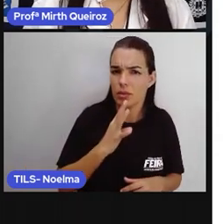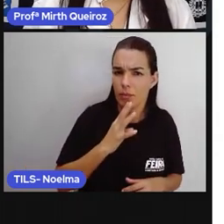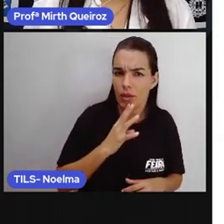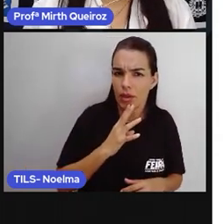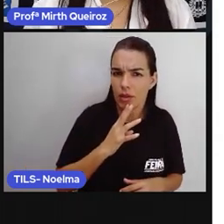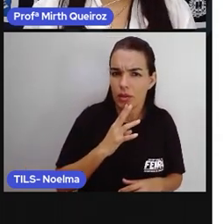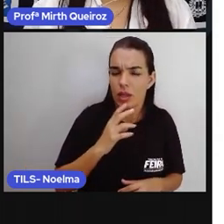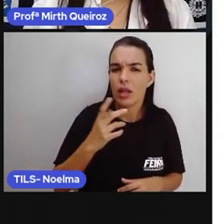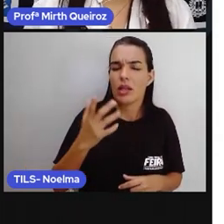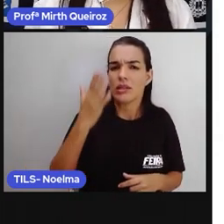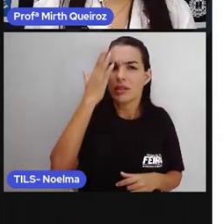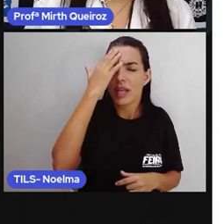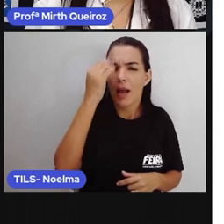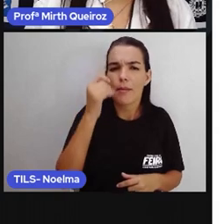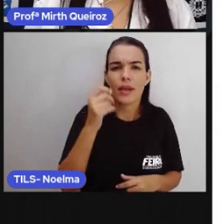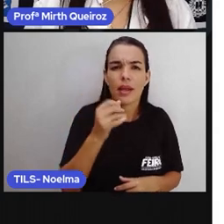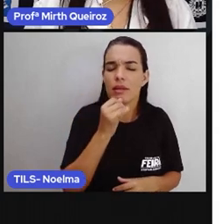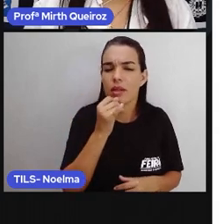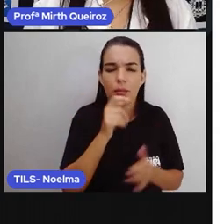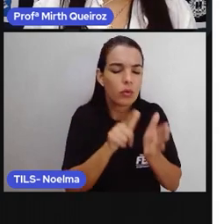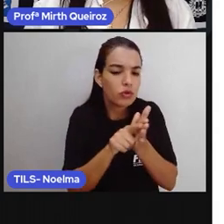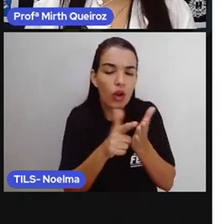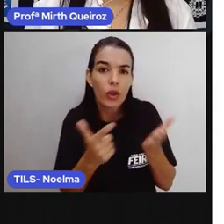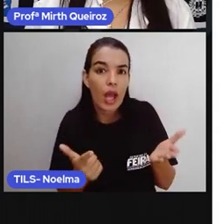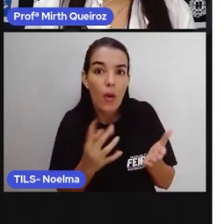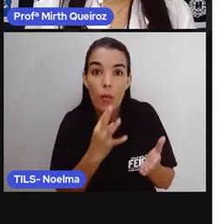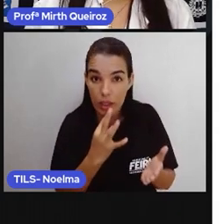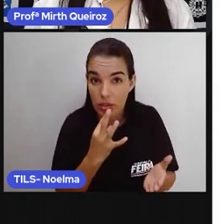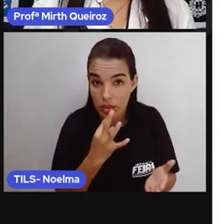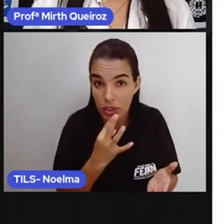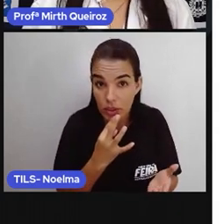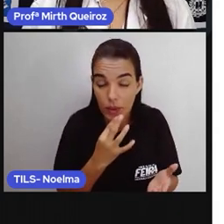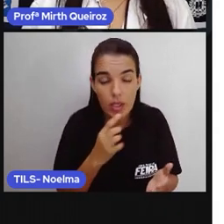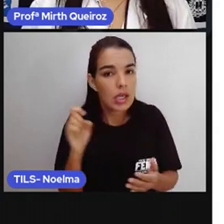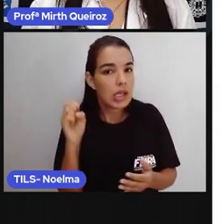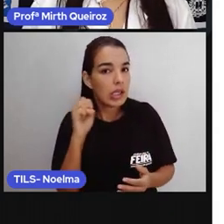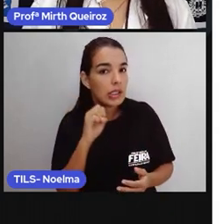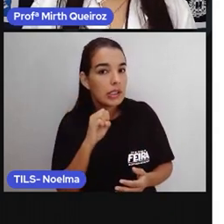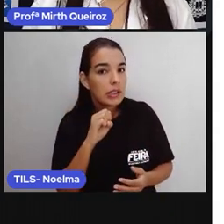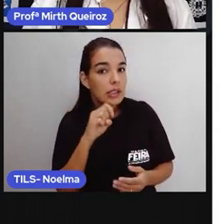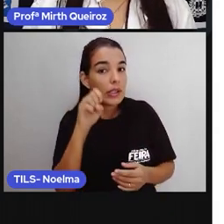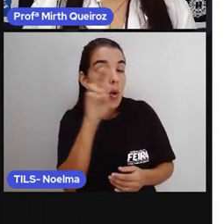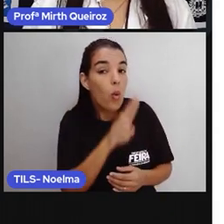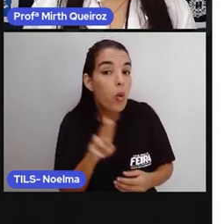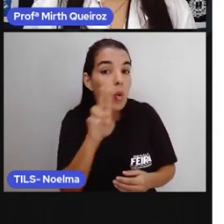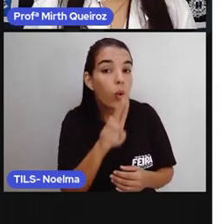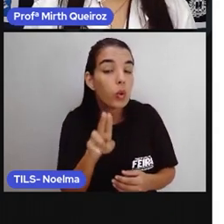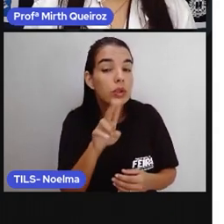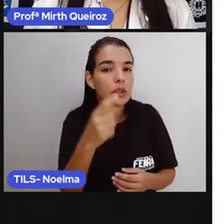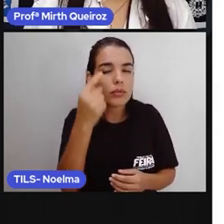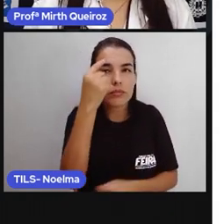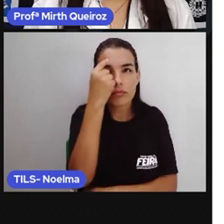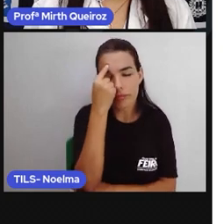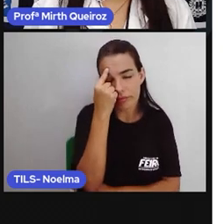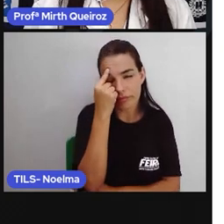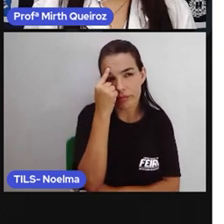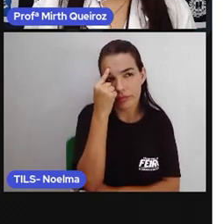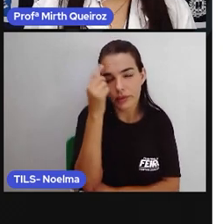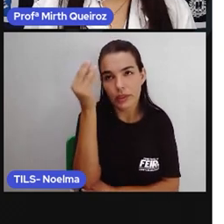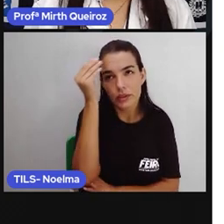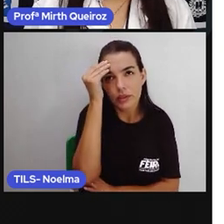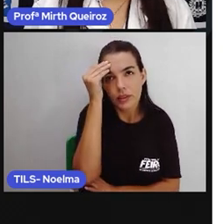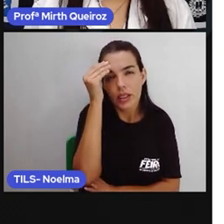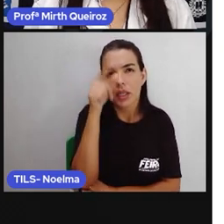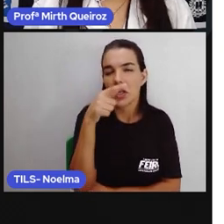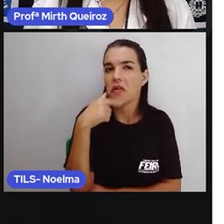É um jornal, por exemplo, que é bem conhecido e tal? Use o bom senso. Seja um pouco cético